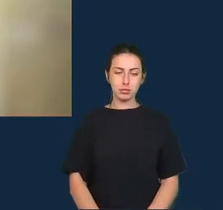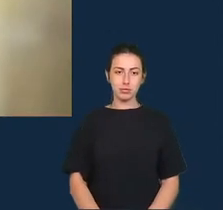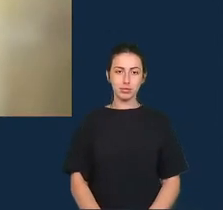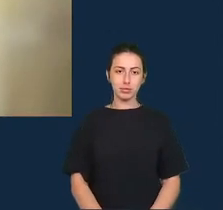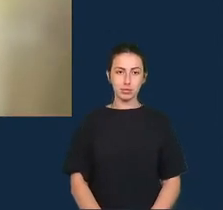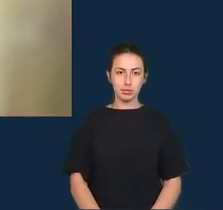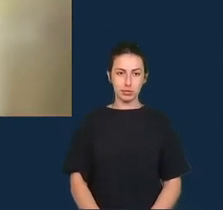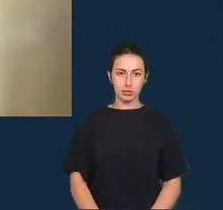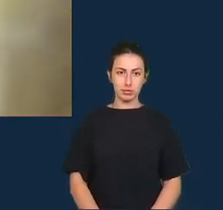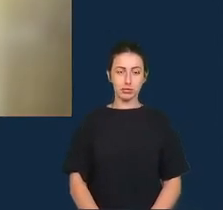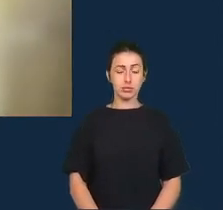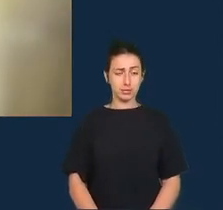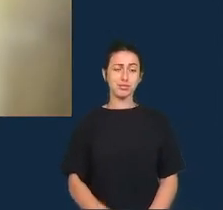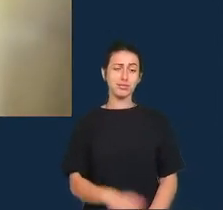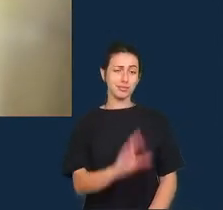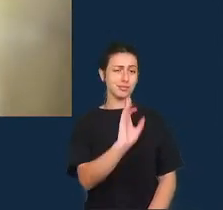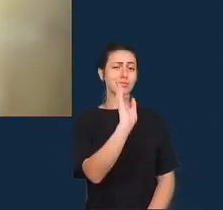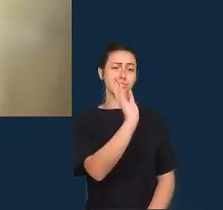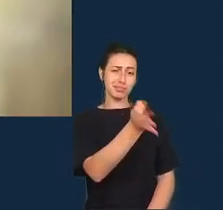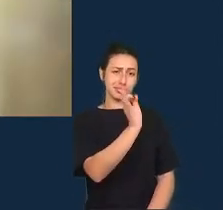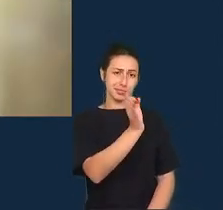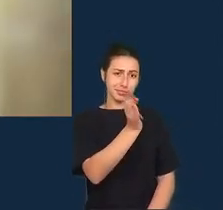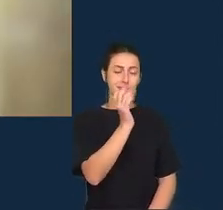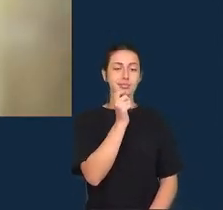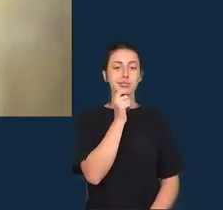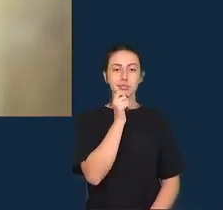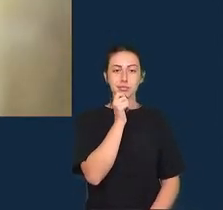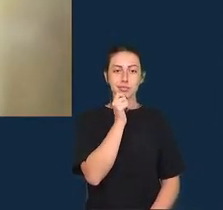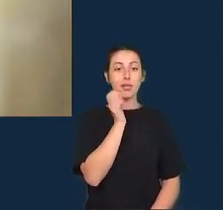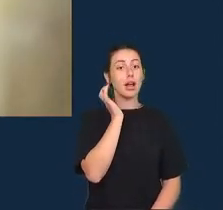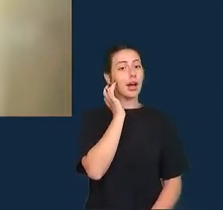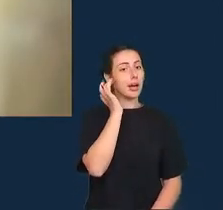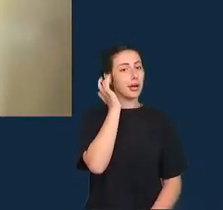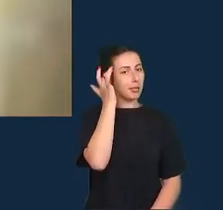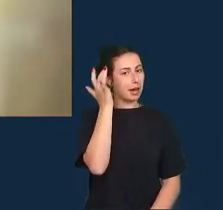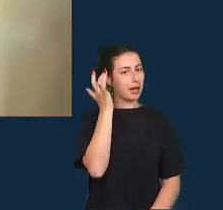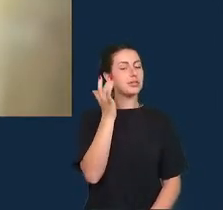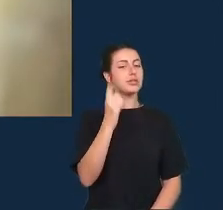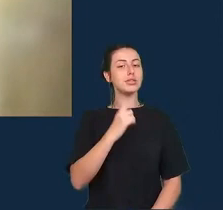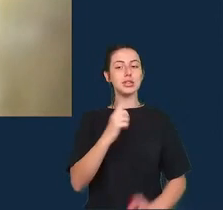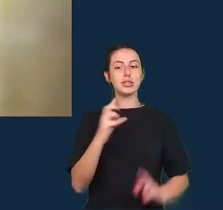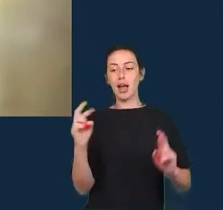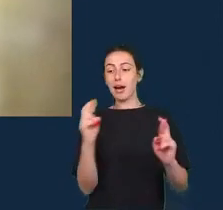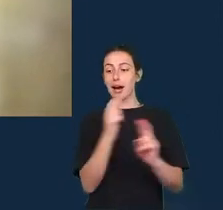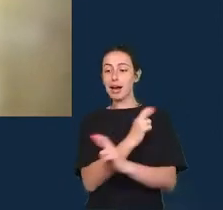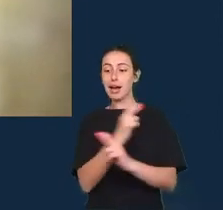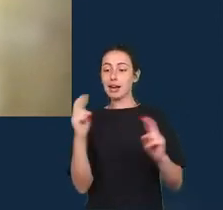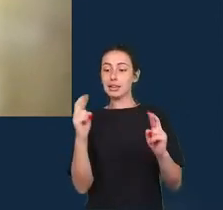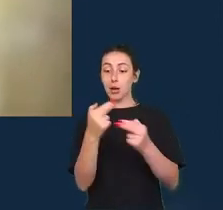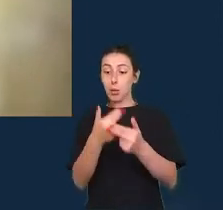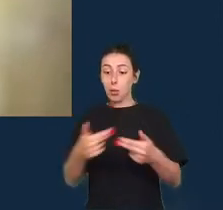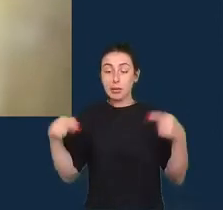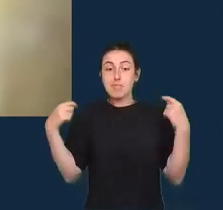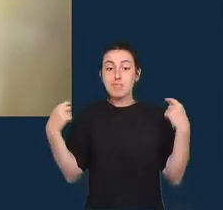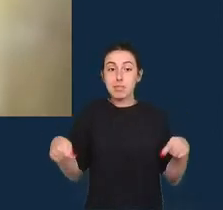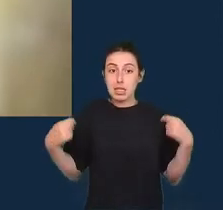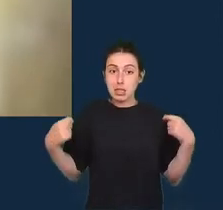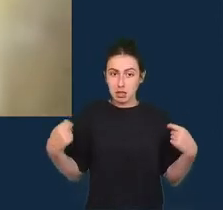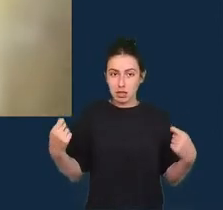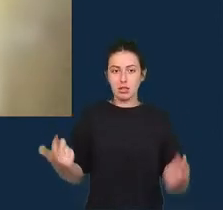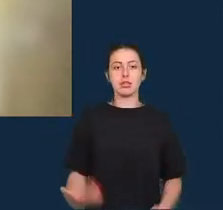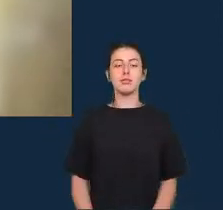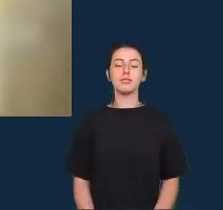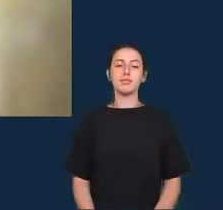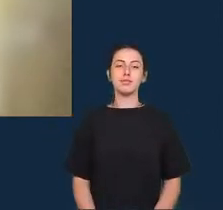com certeza eu acho que muito disso vem da demanda assim como foi mencionado no exemplo